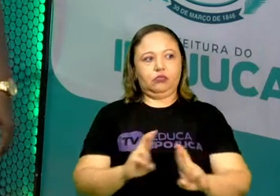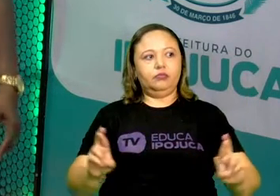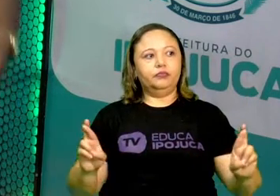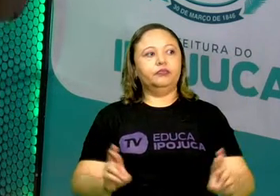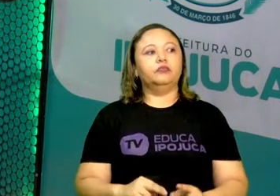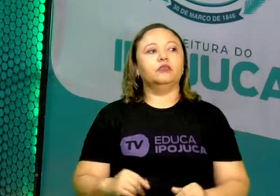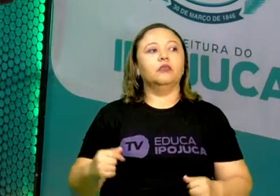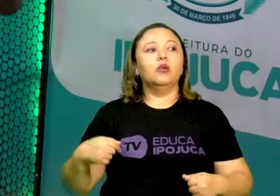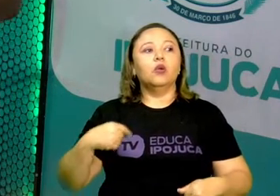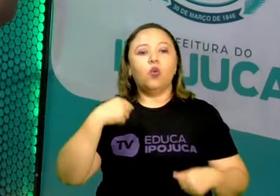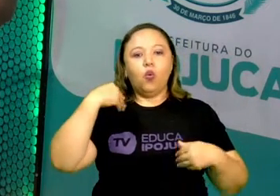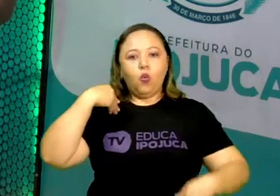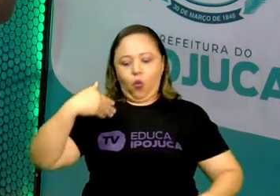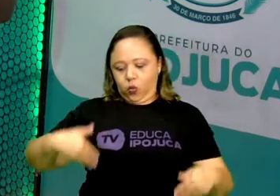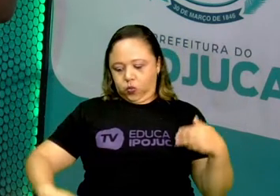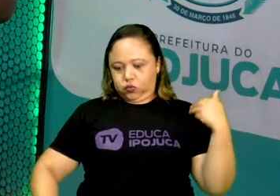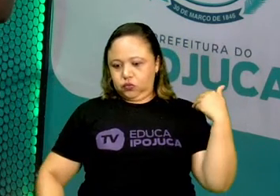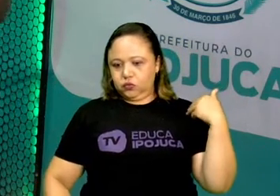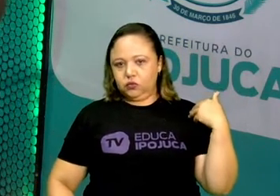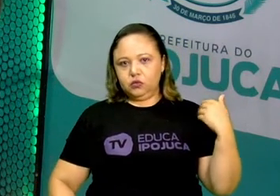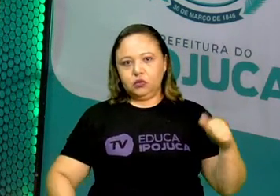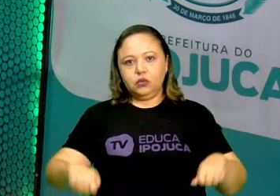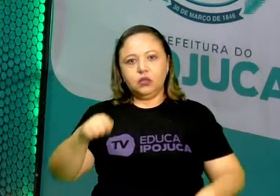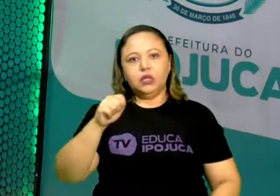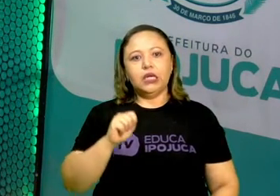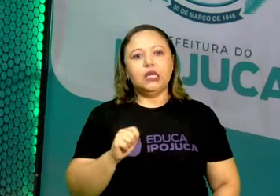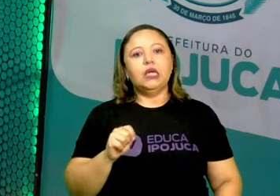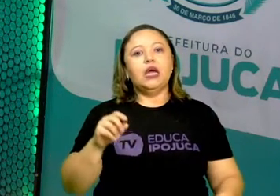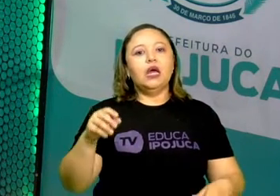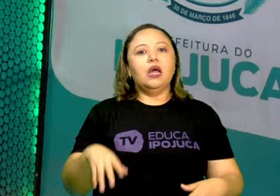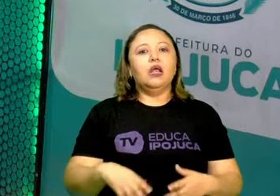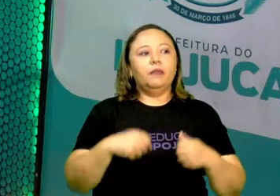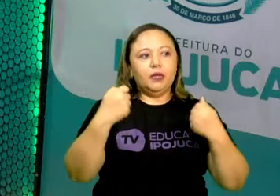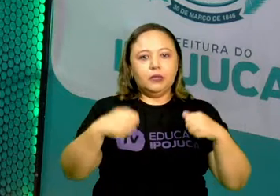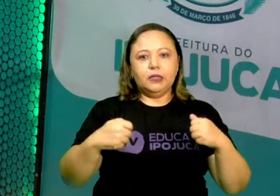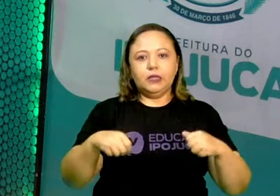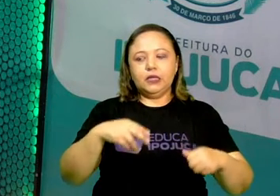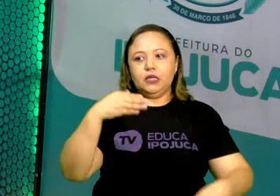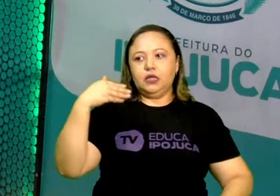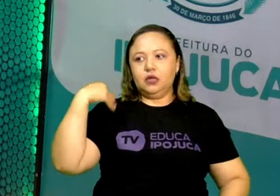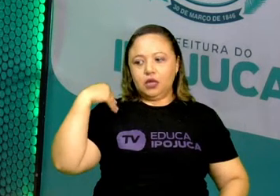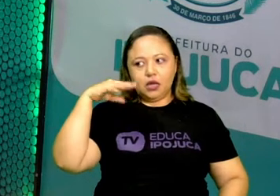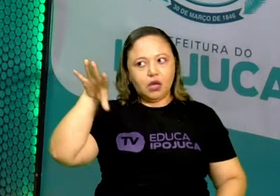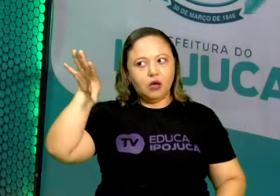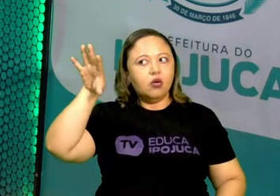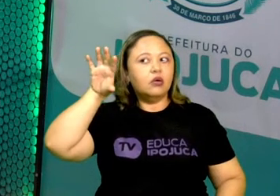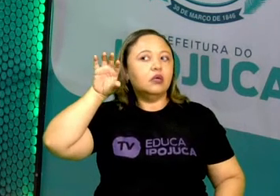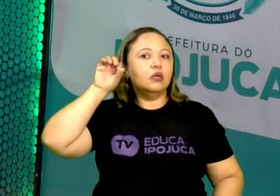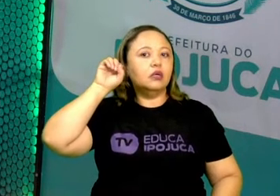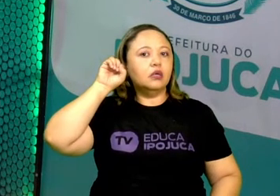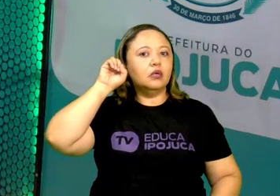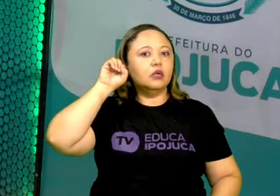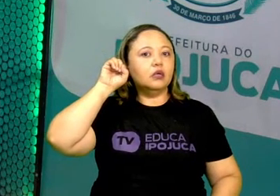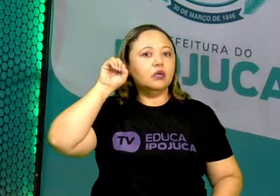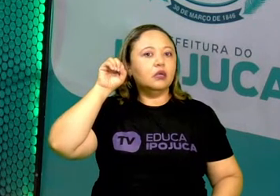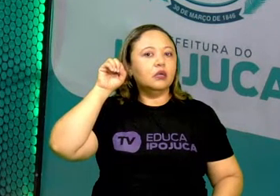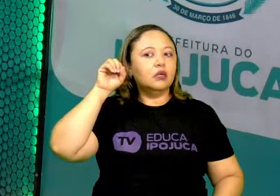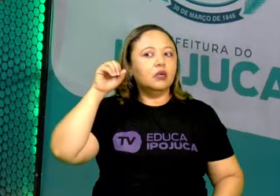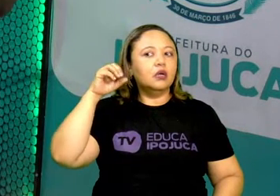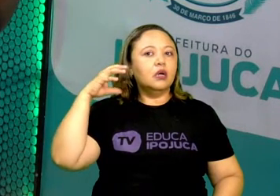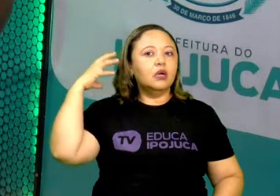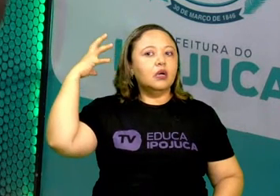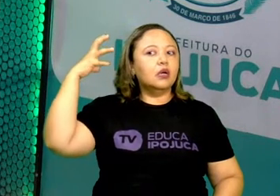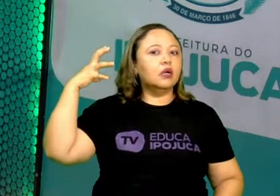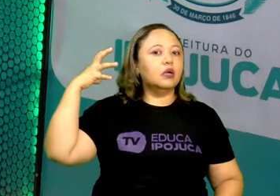a quê? Ao corpo. Então, o corpo precisa escutar a